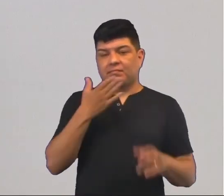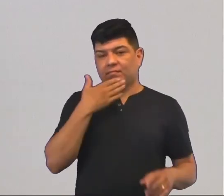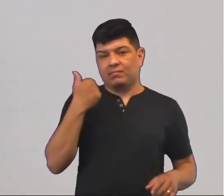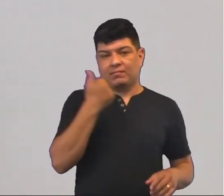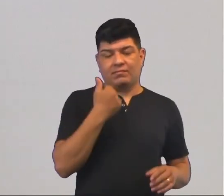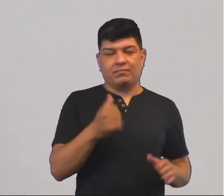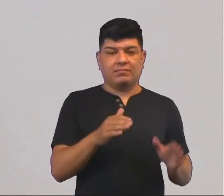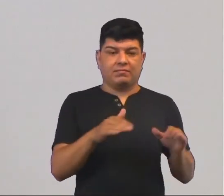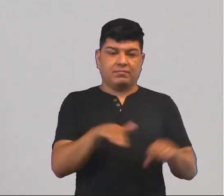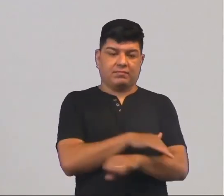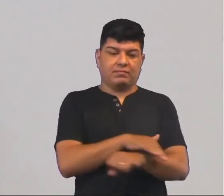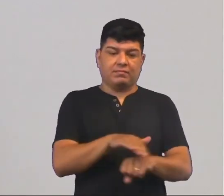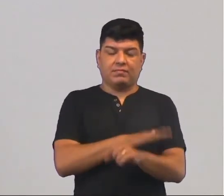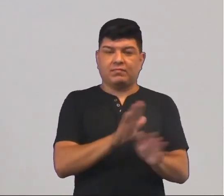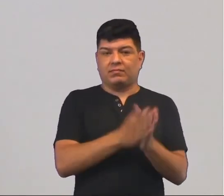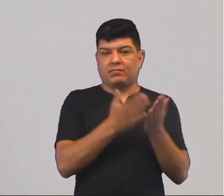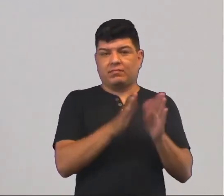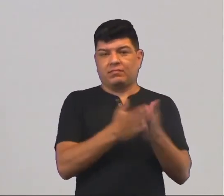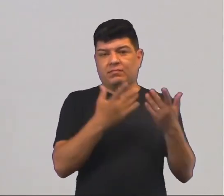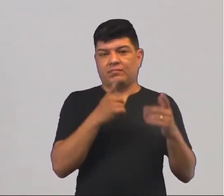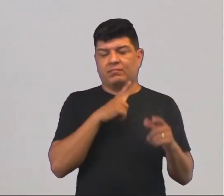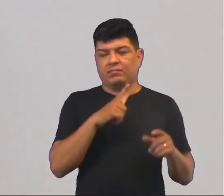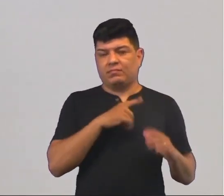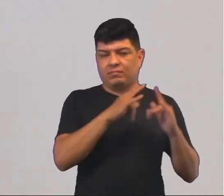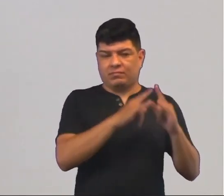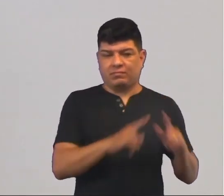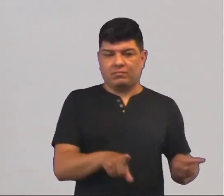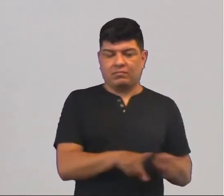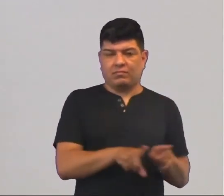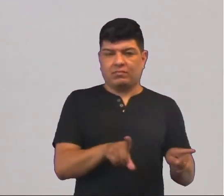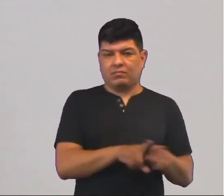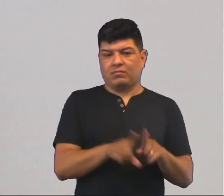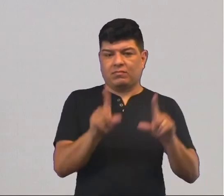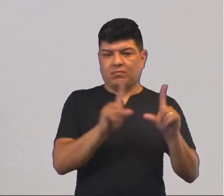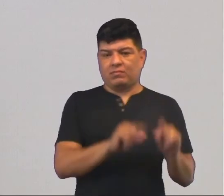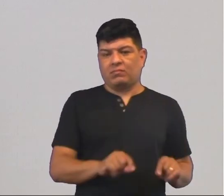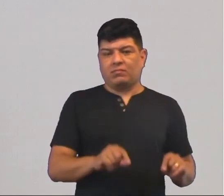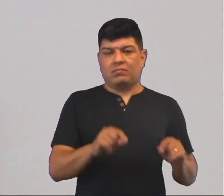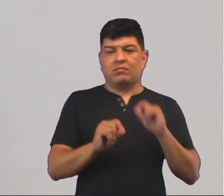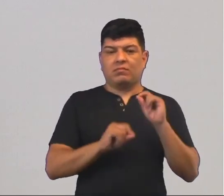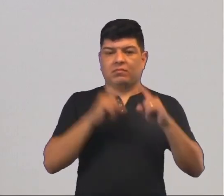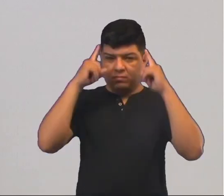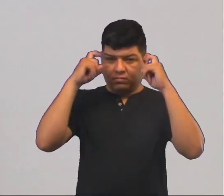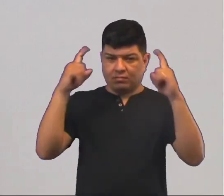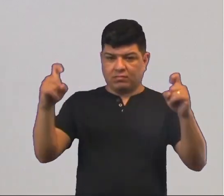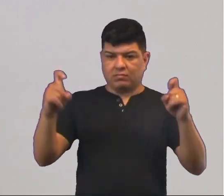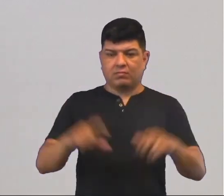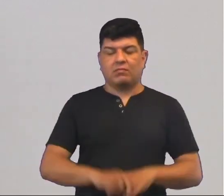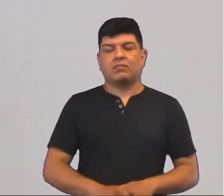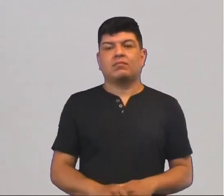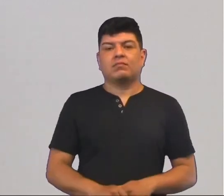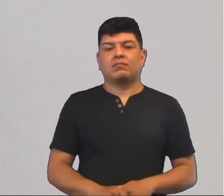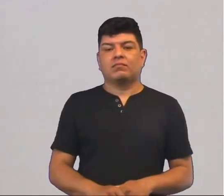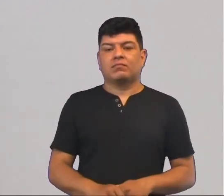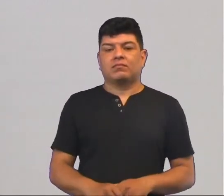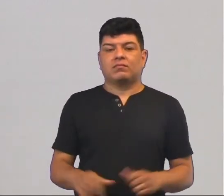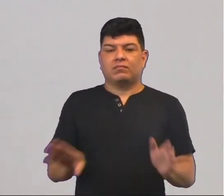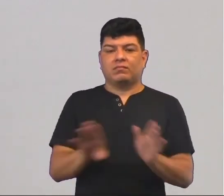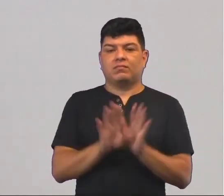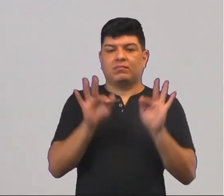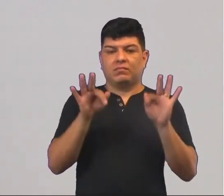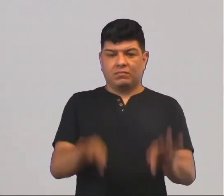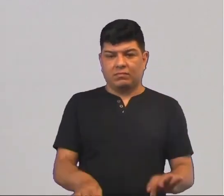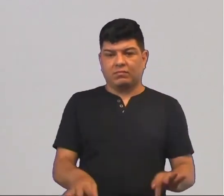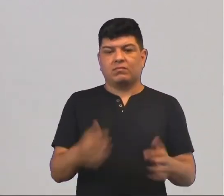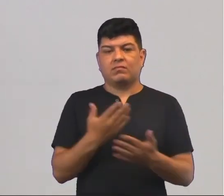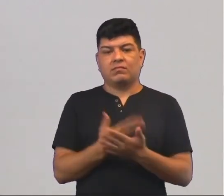esses bairros periféricos. E aí, no caso, onde tem as favelas, também diminuindo principalmente a questão da violência. E chegamos ao